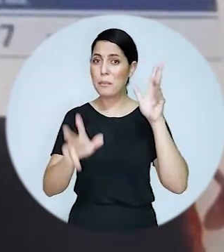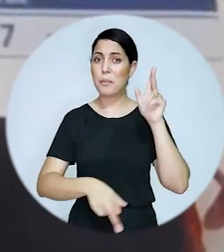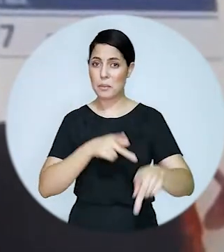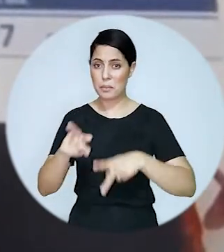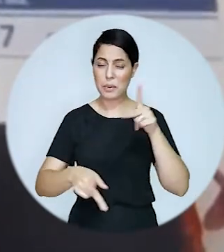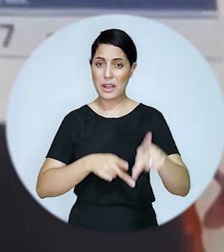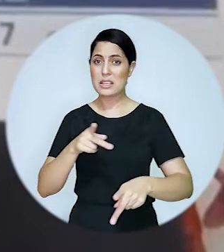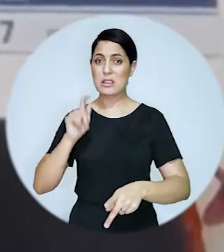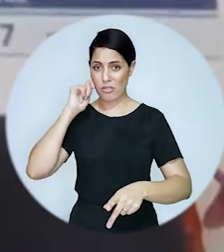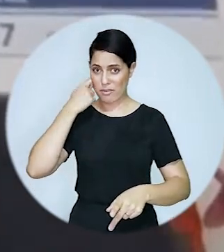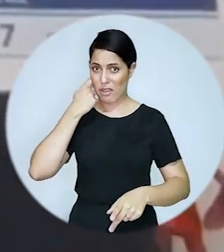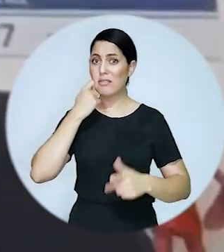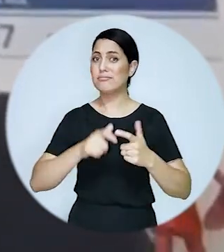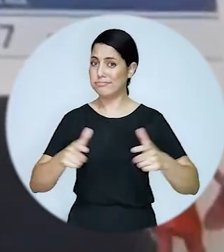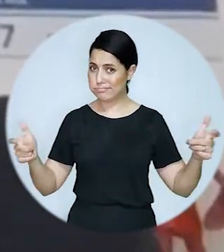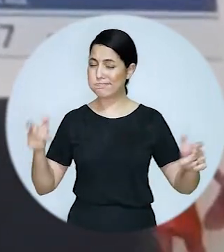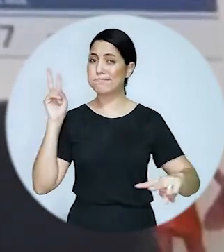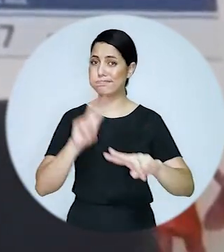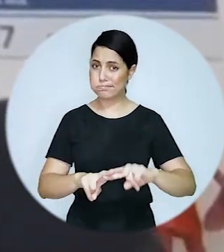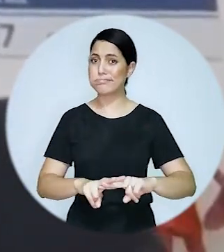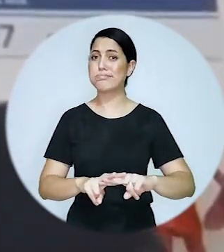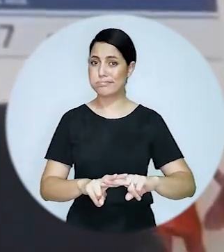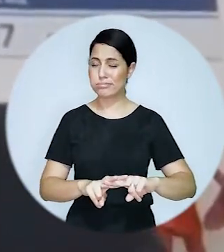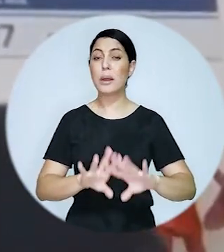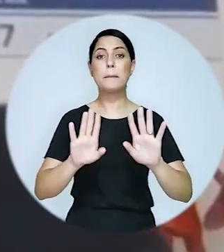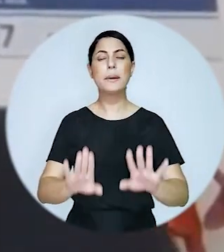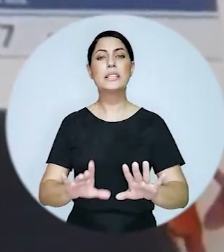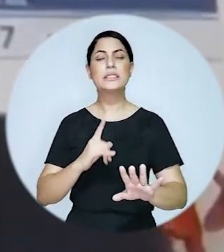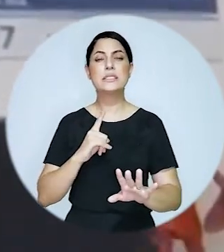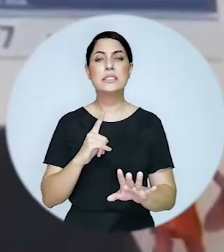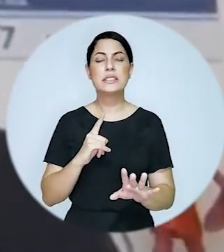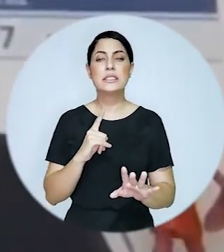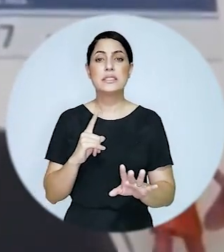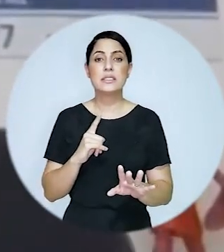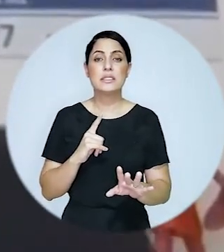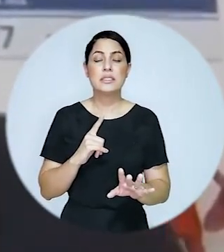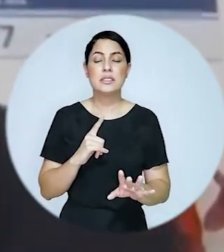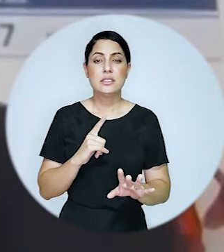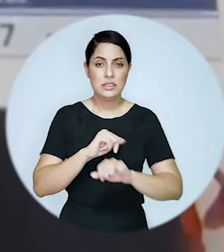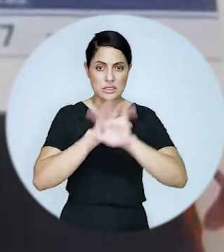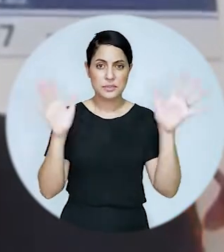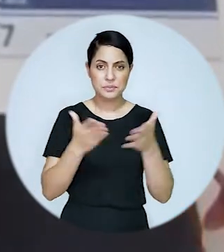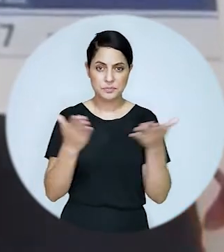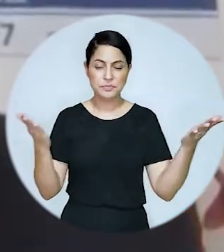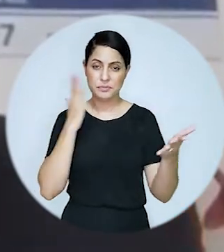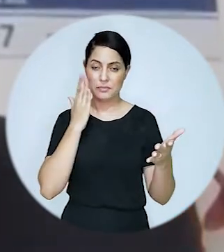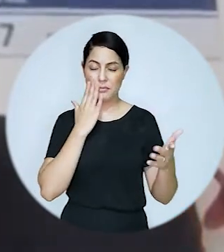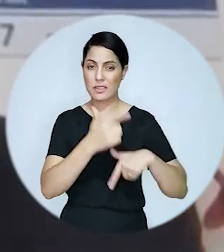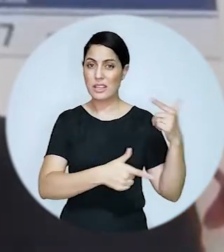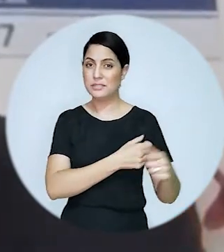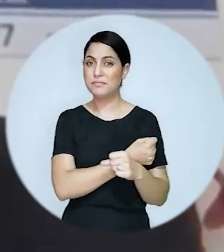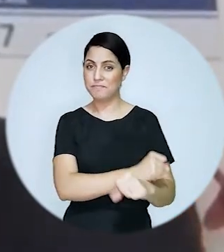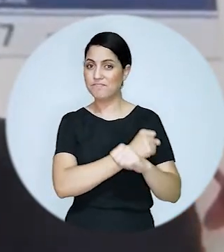demonstrando claramente que há muito a fazer. Aliás, o público que está também, e aliás, a gente sabe